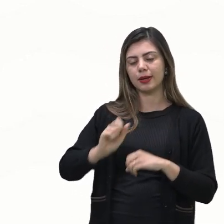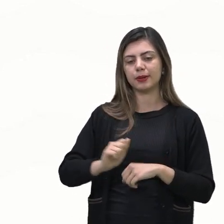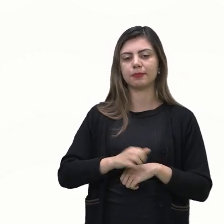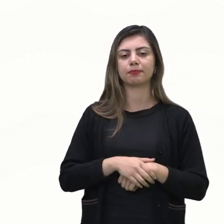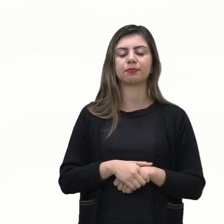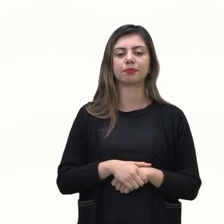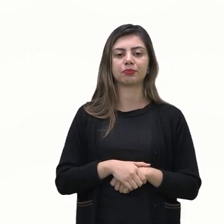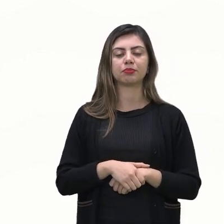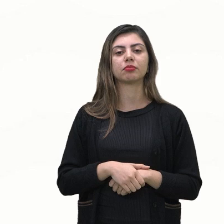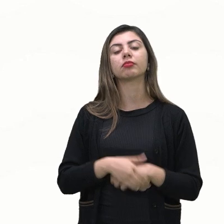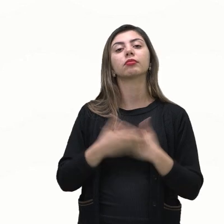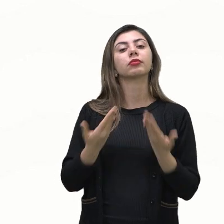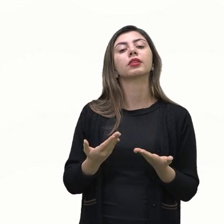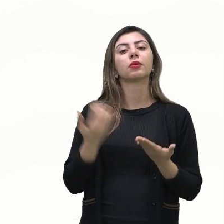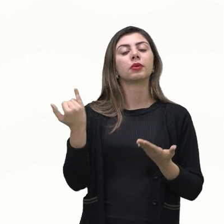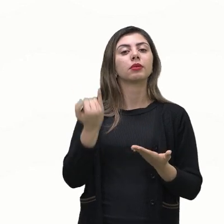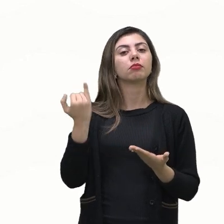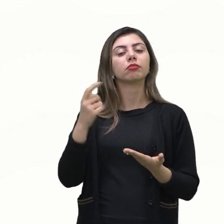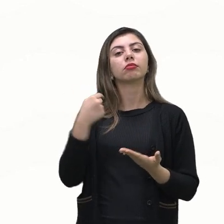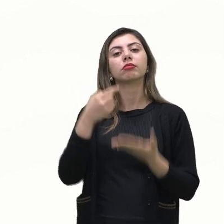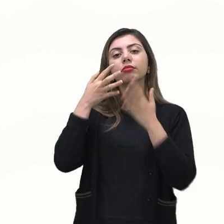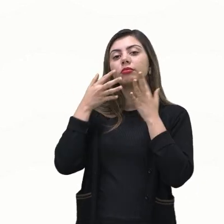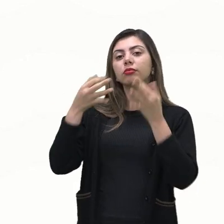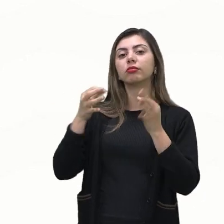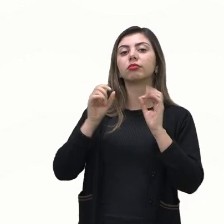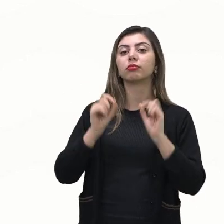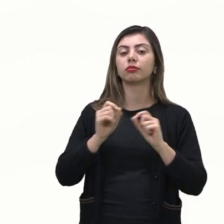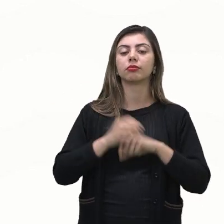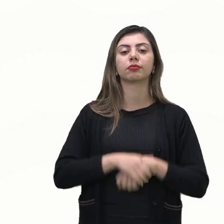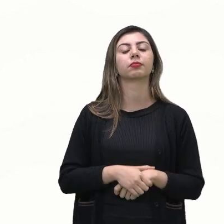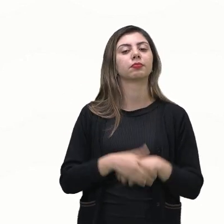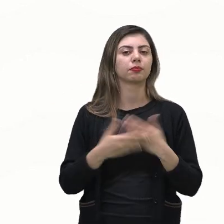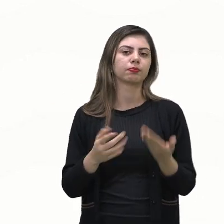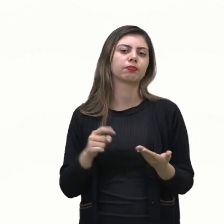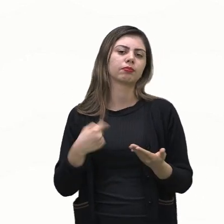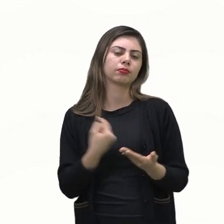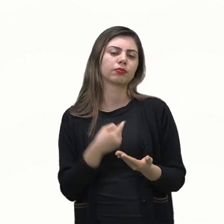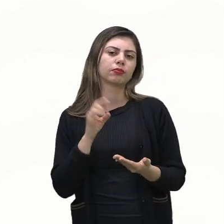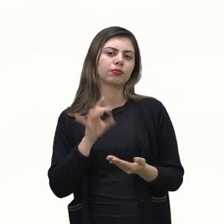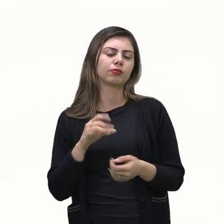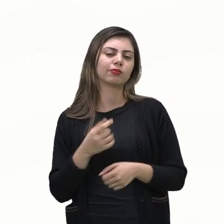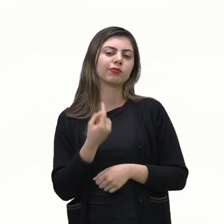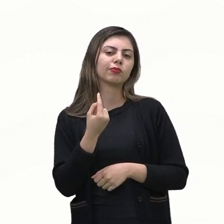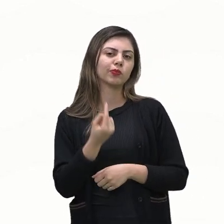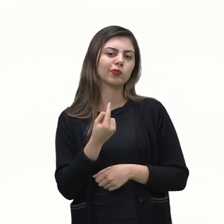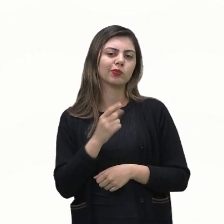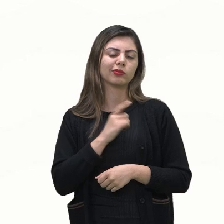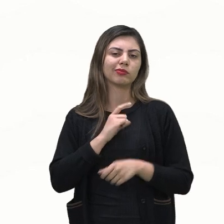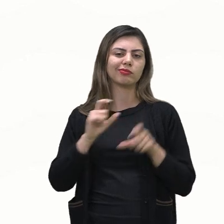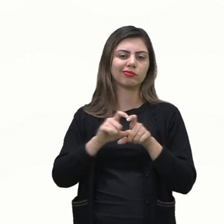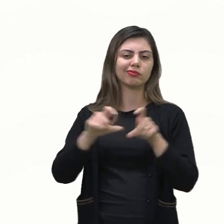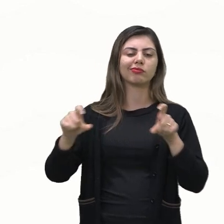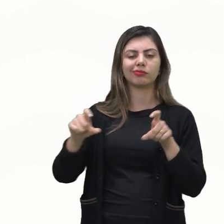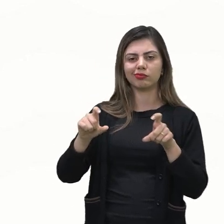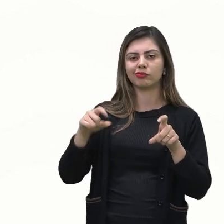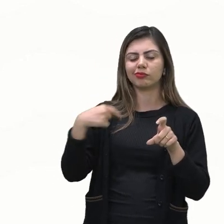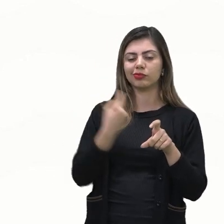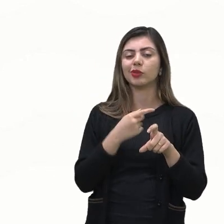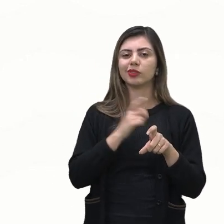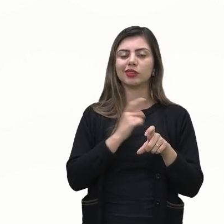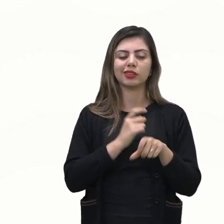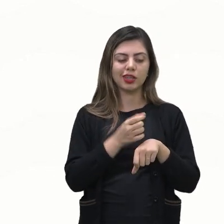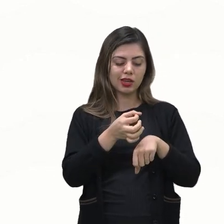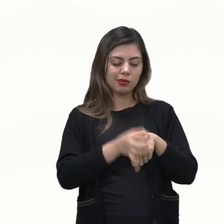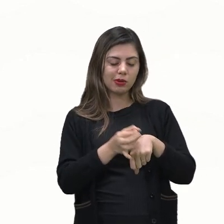importante aqui o seguinte também pessoal como nós só temos um espaço amostral do lançamento de uma moeda